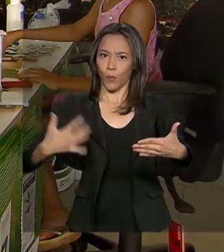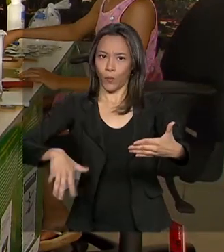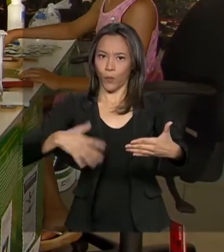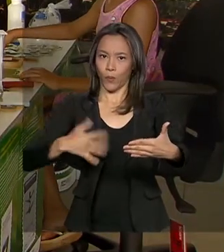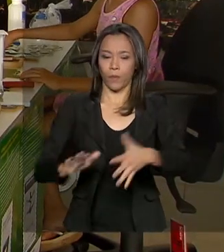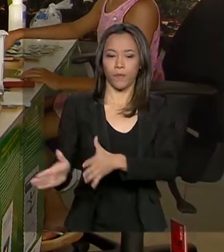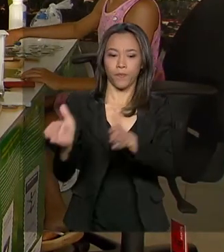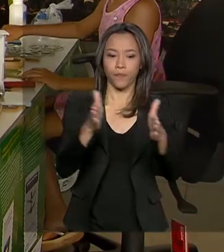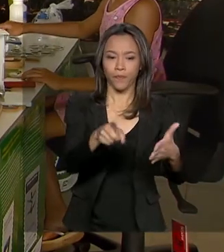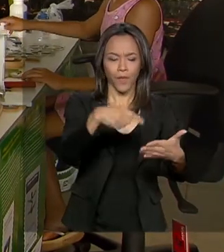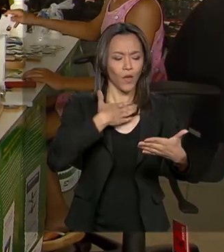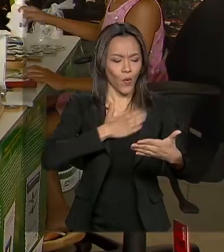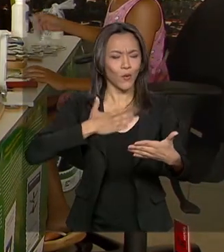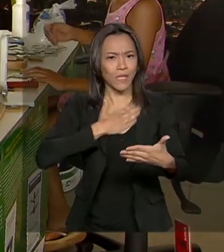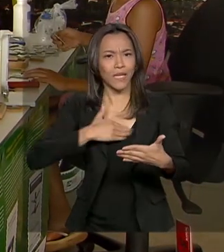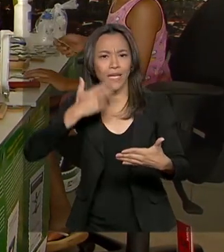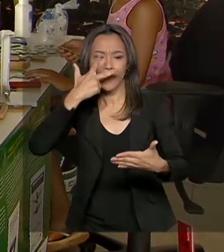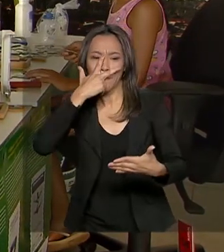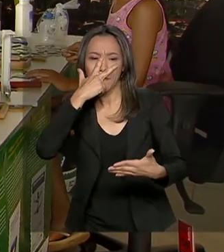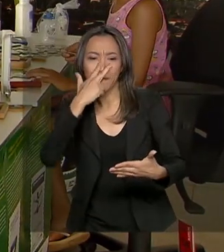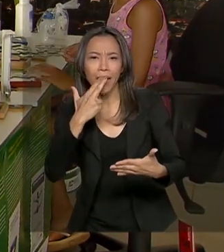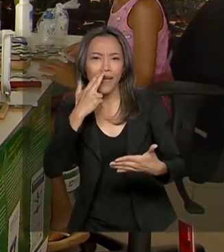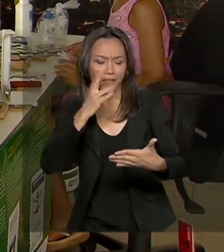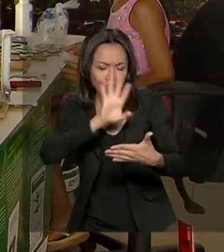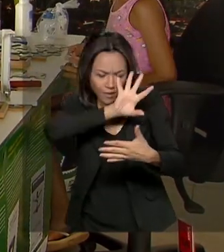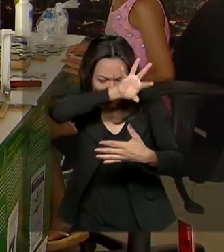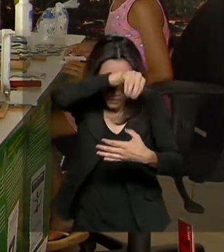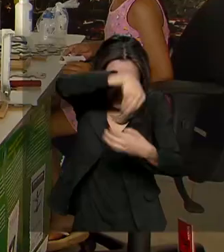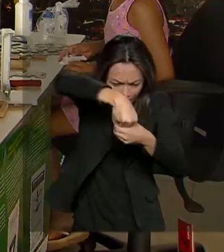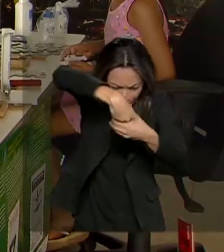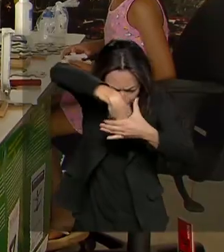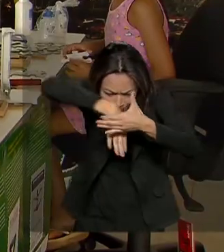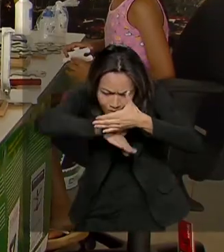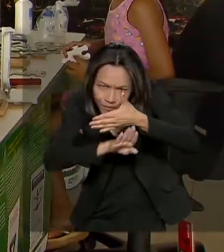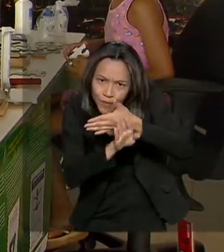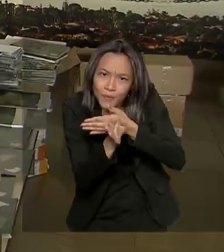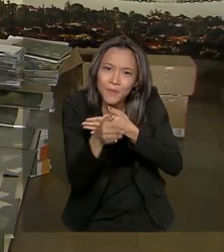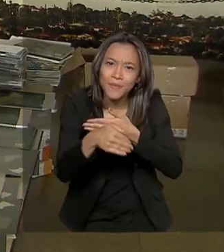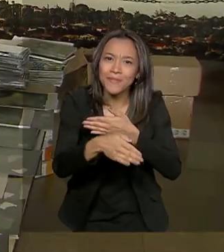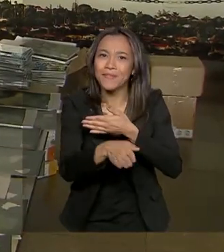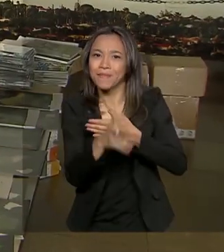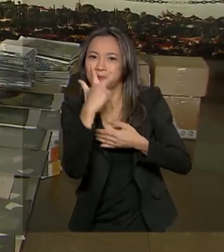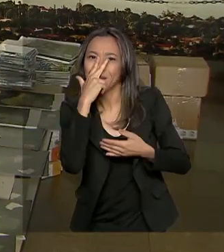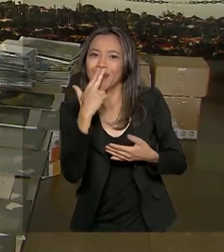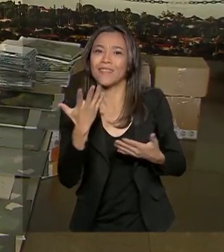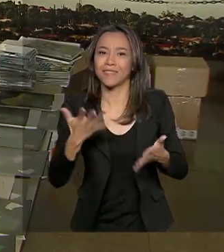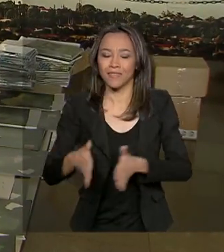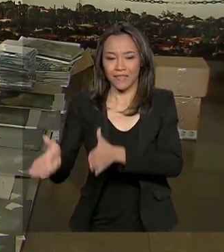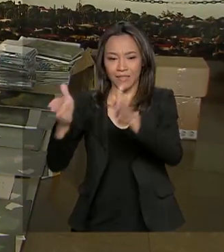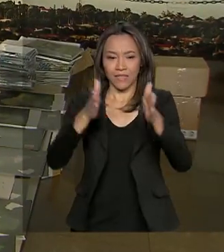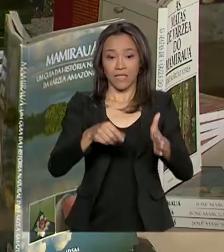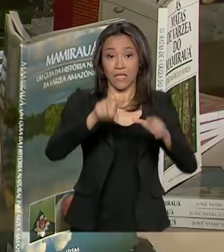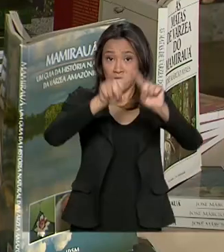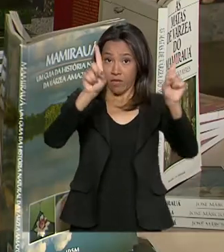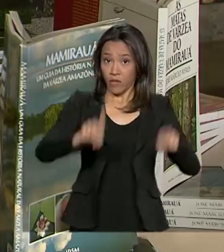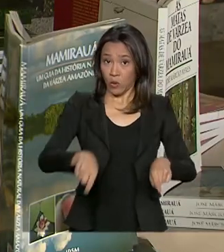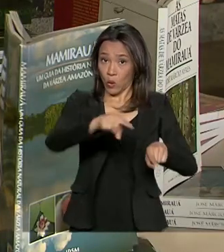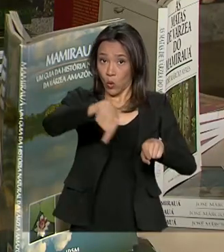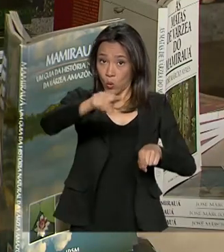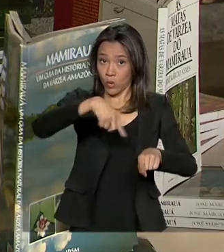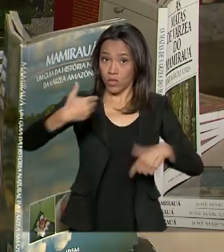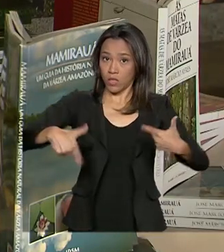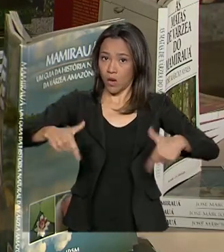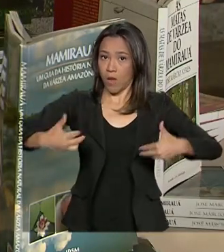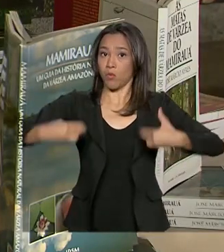Eu gostei por causa que a gente parece que a gente está dentro, lá perto do parque. Servidores do Ministério distribuíram livros